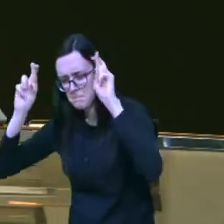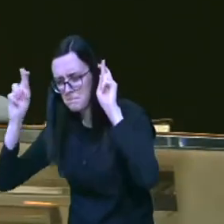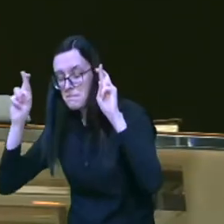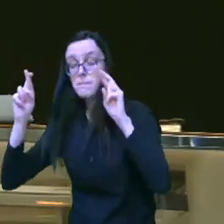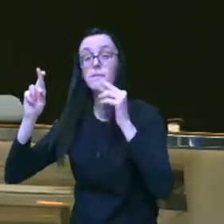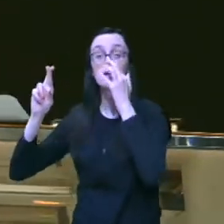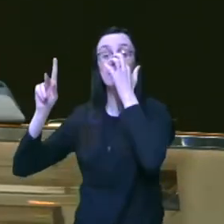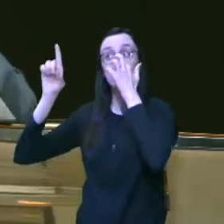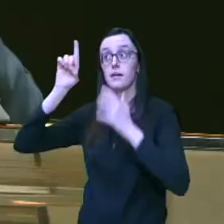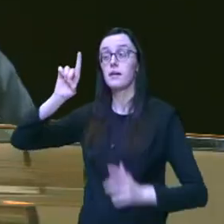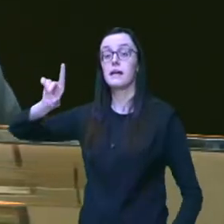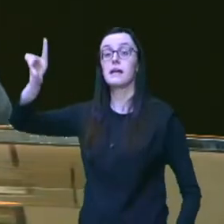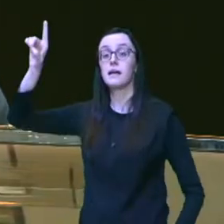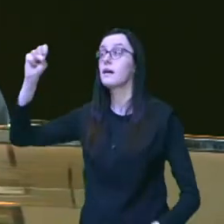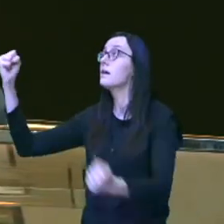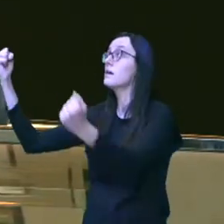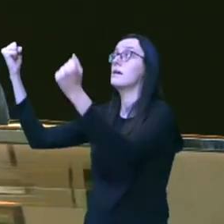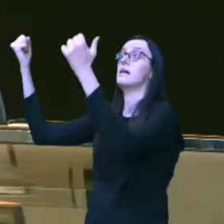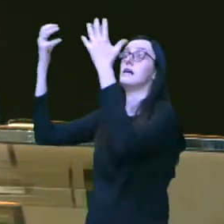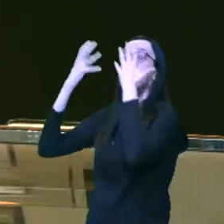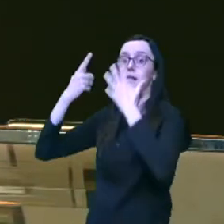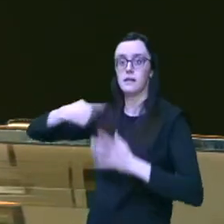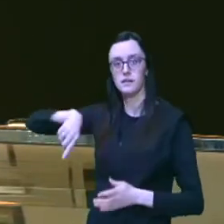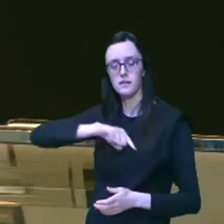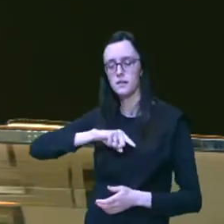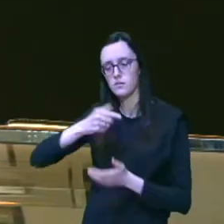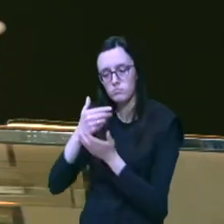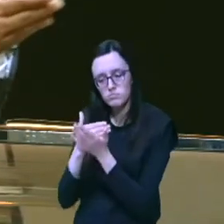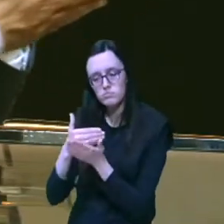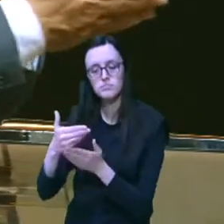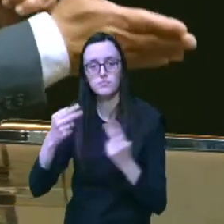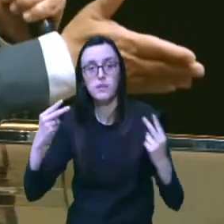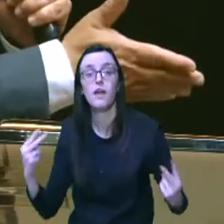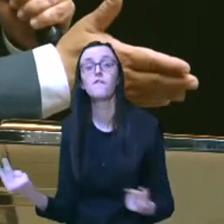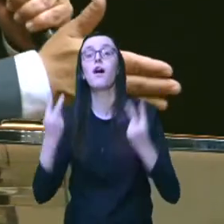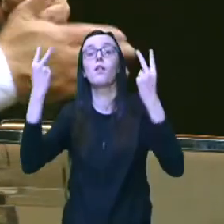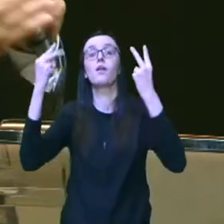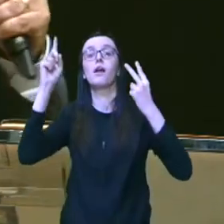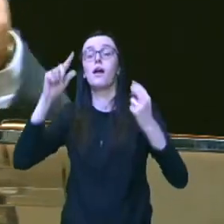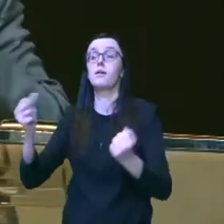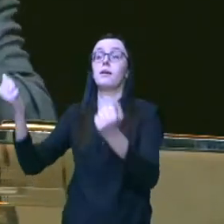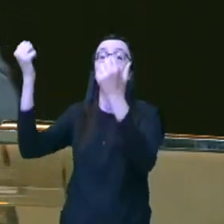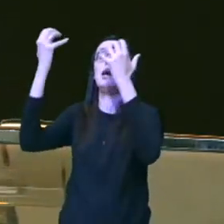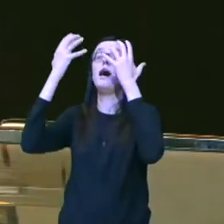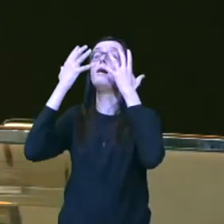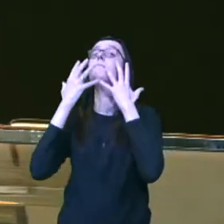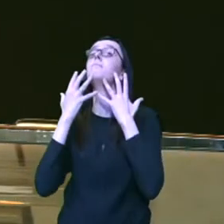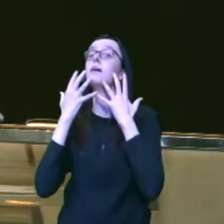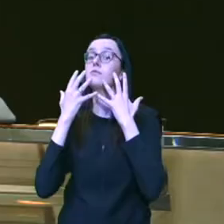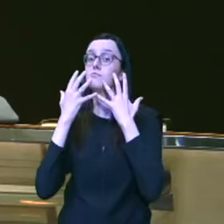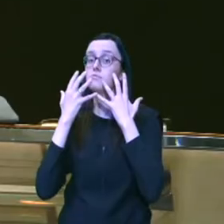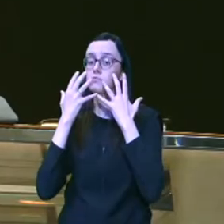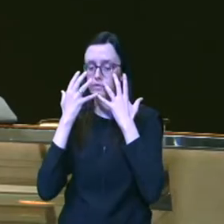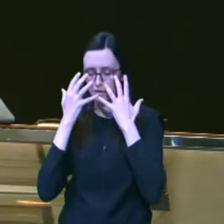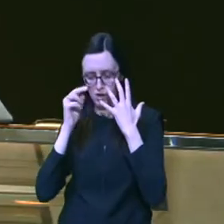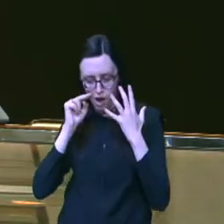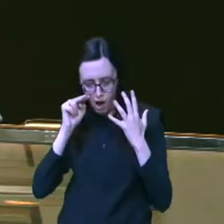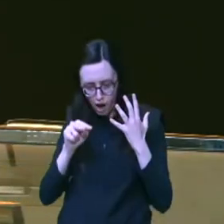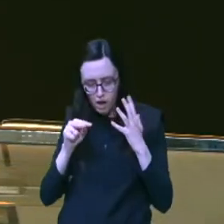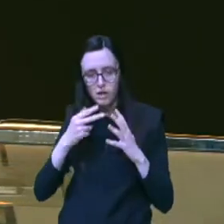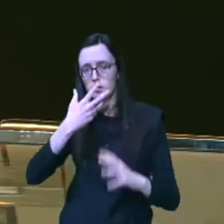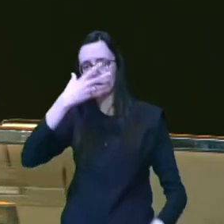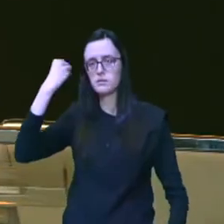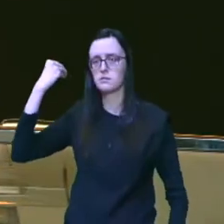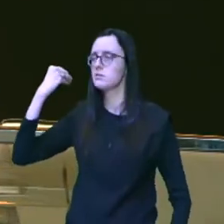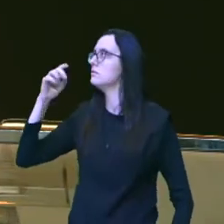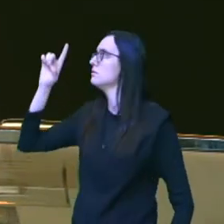quando o Senhor nos abençoa nós começamos a valorizar muito mais a bênção do que o abençoador